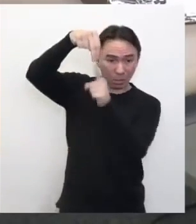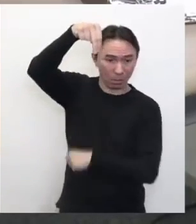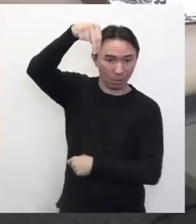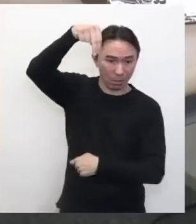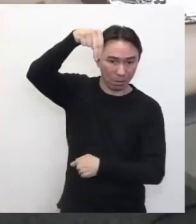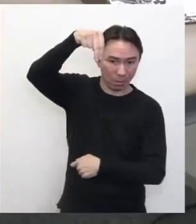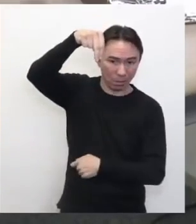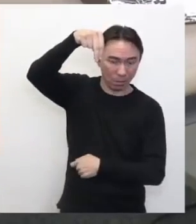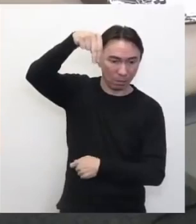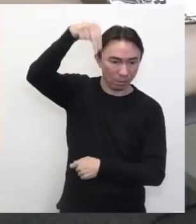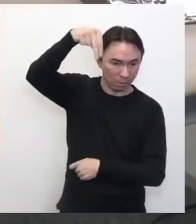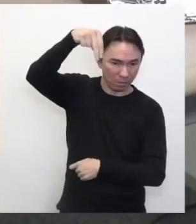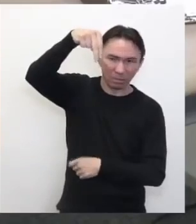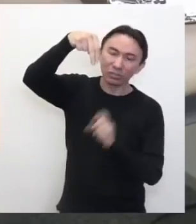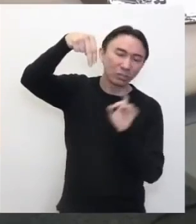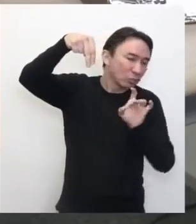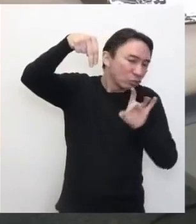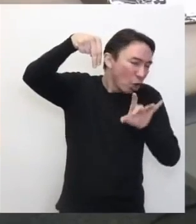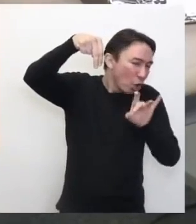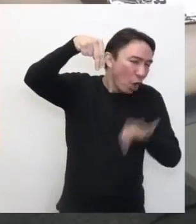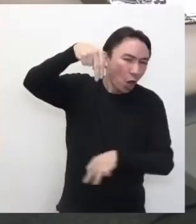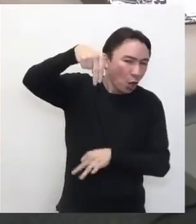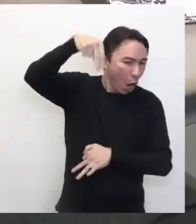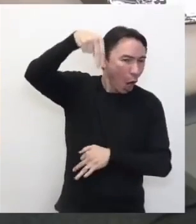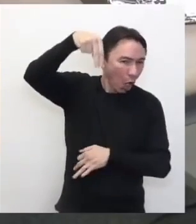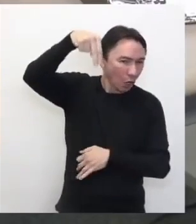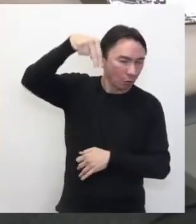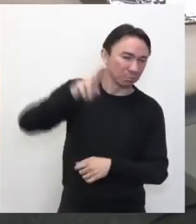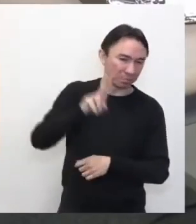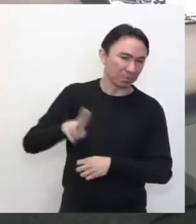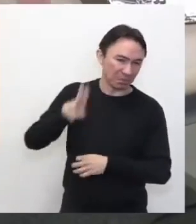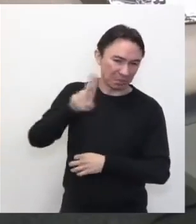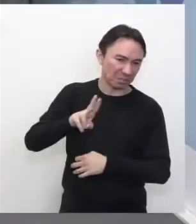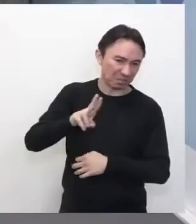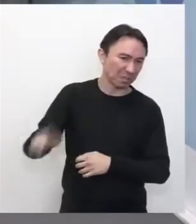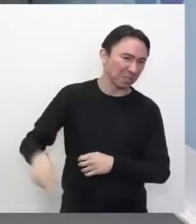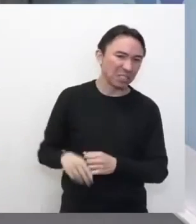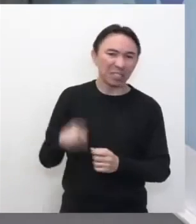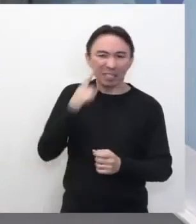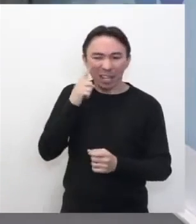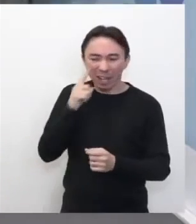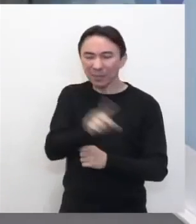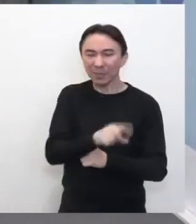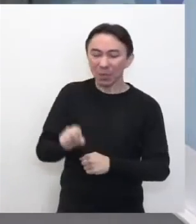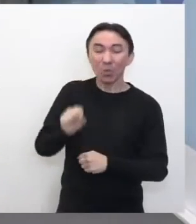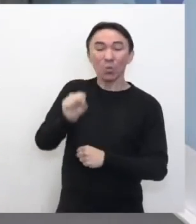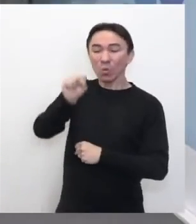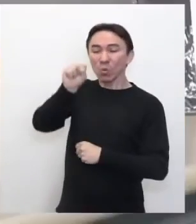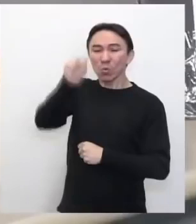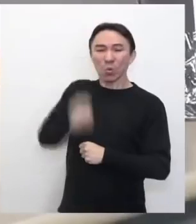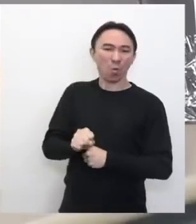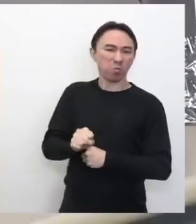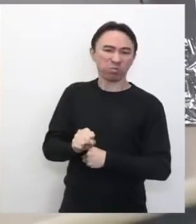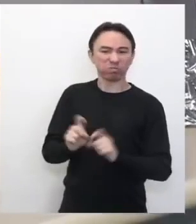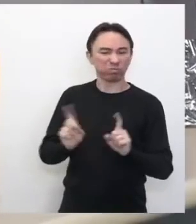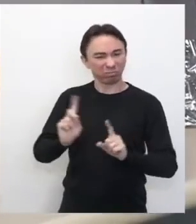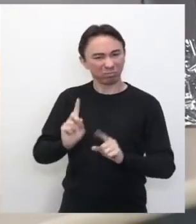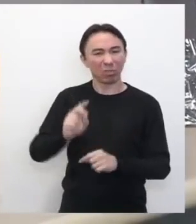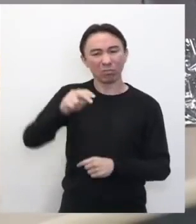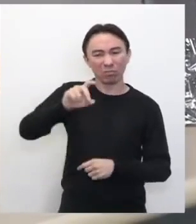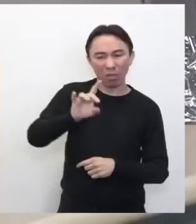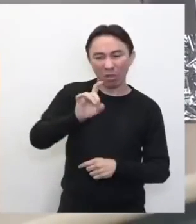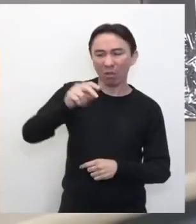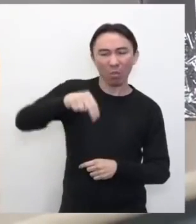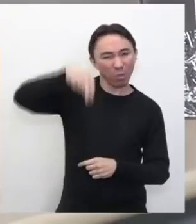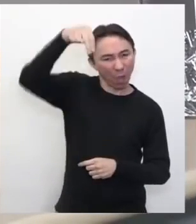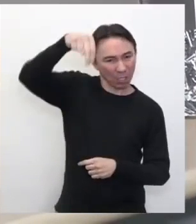Como a gente vai usar só a face norte, eu vou explicar para vocês o porquê. Eu não vou nem colar a face sul. Então, eu já colei aqui a minha face norte.